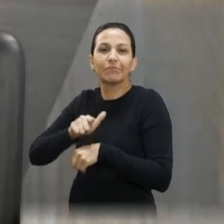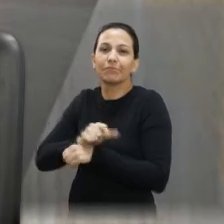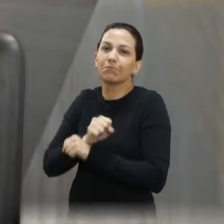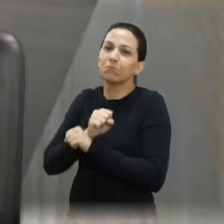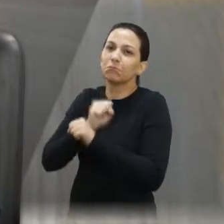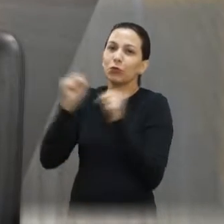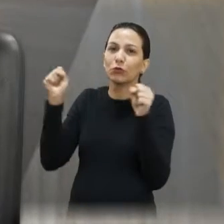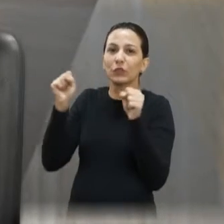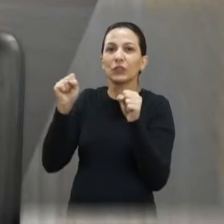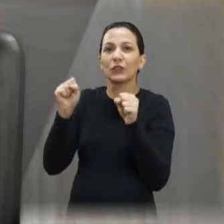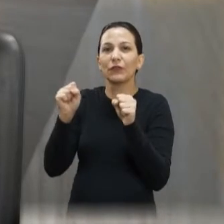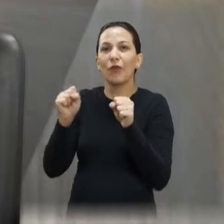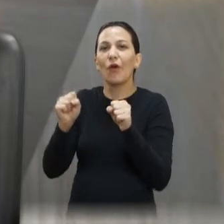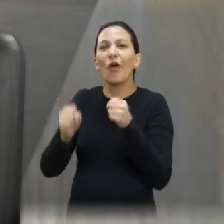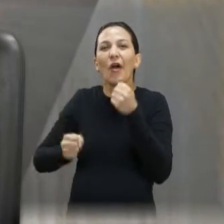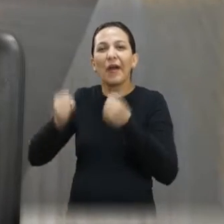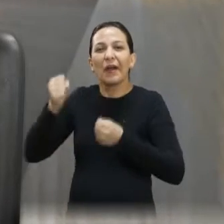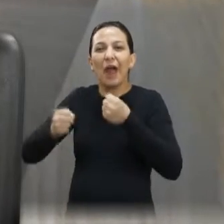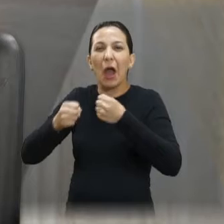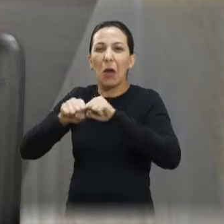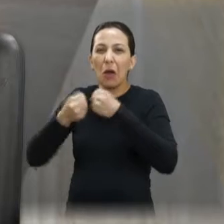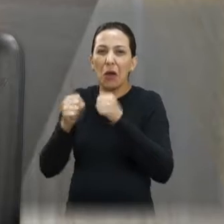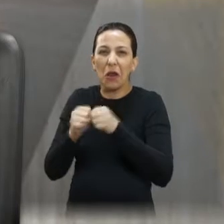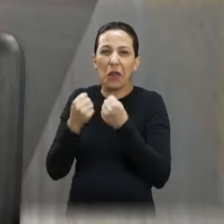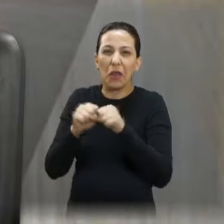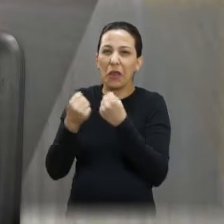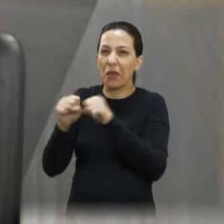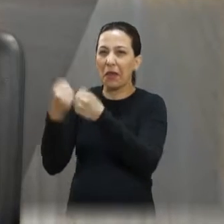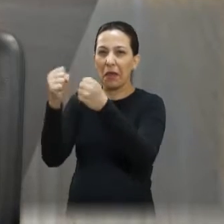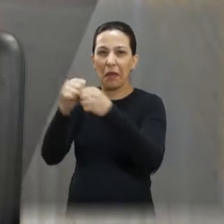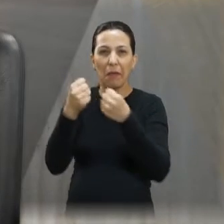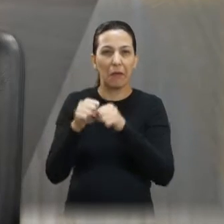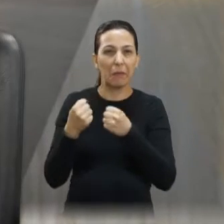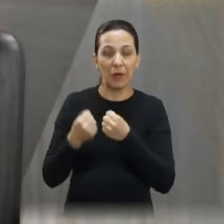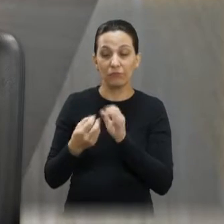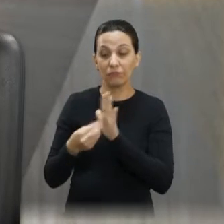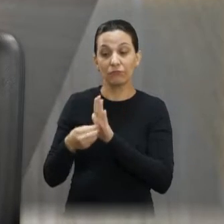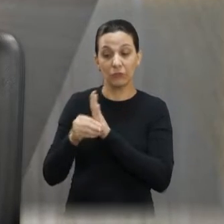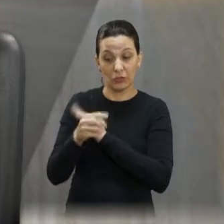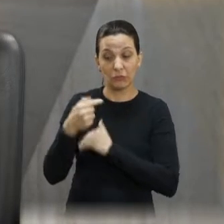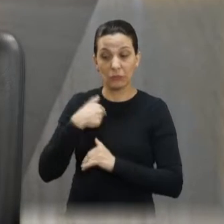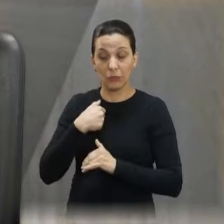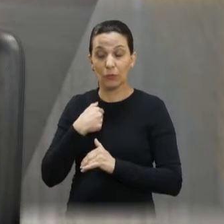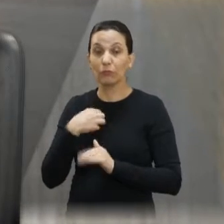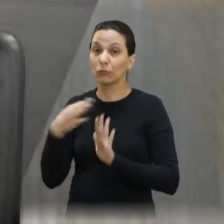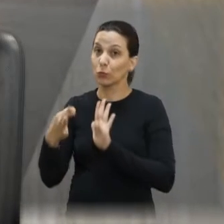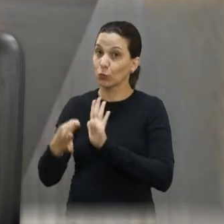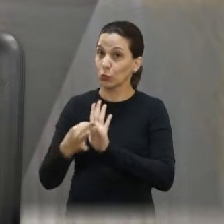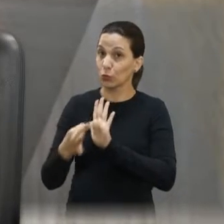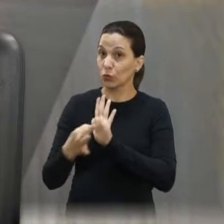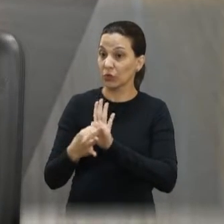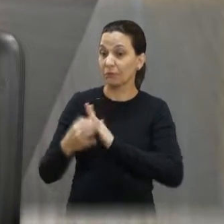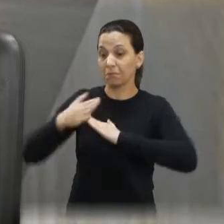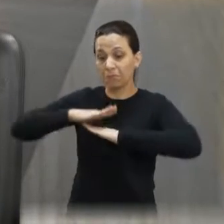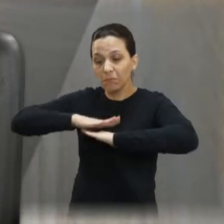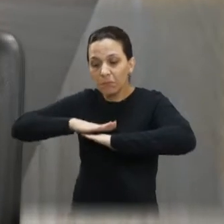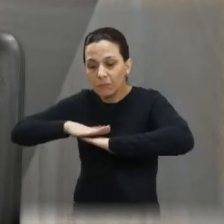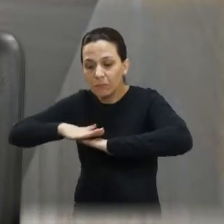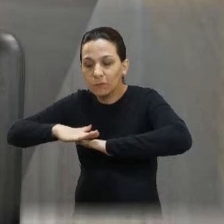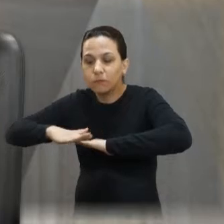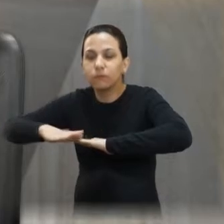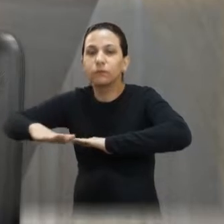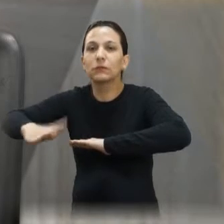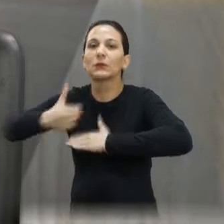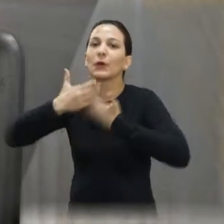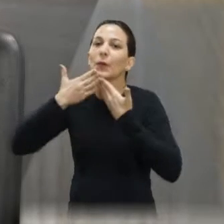mais carro, aguentava, amortecedor, pneu que estourava, tanto problema. Aí fiz a indicação que fizesse a revitalização do asfalto,